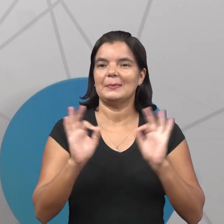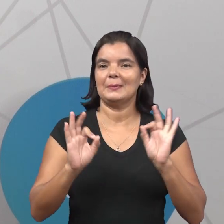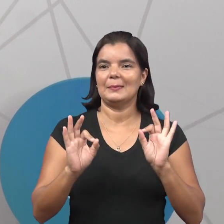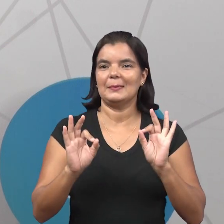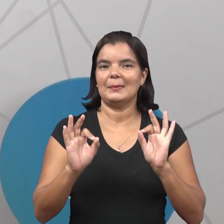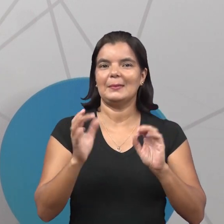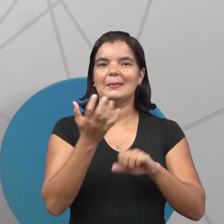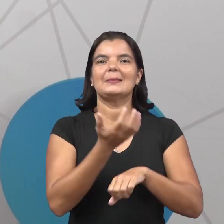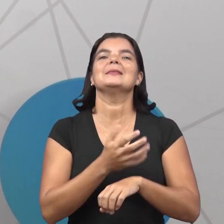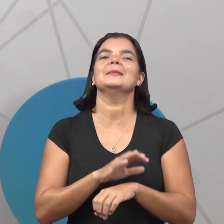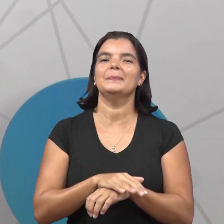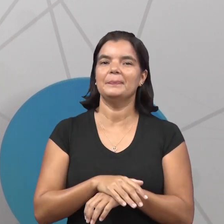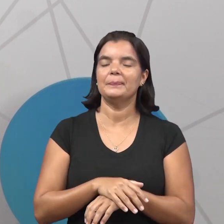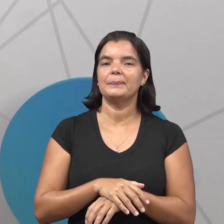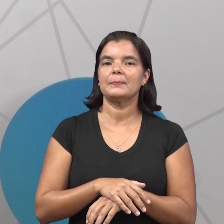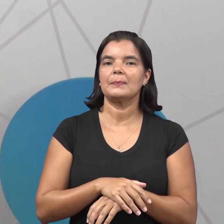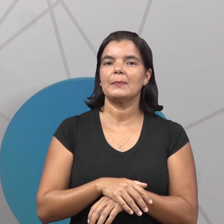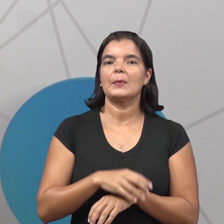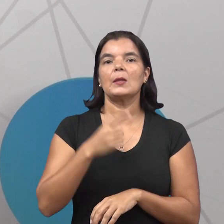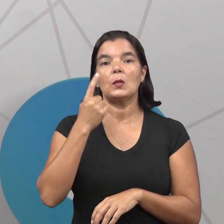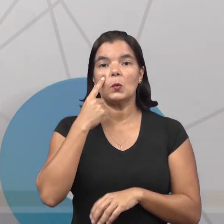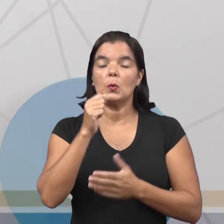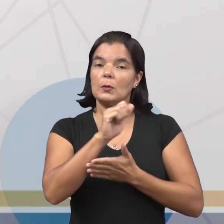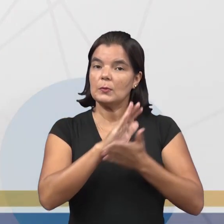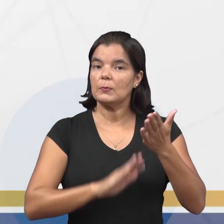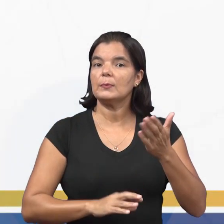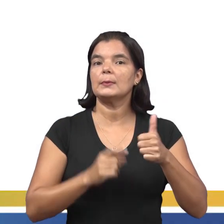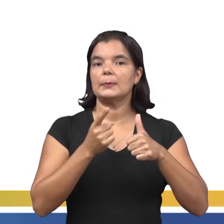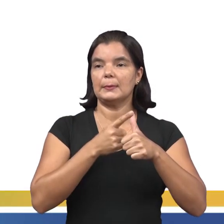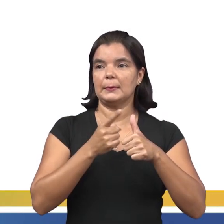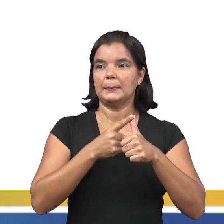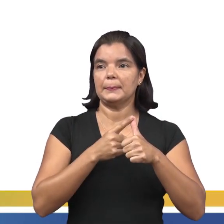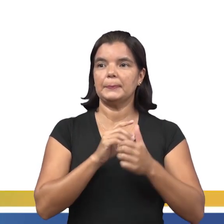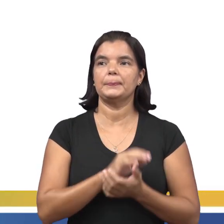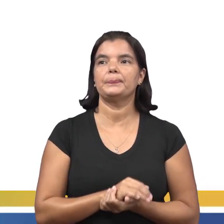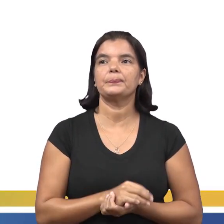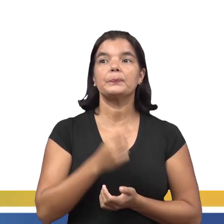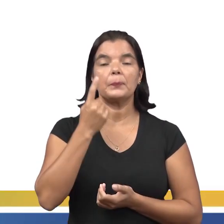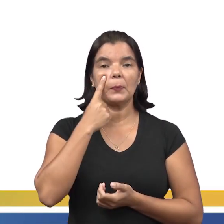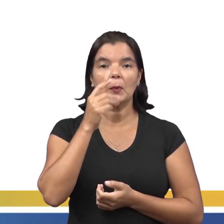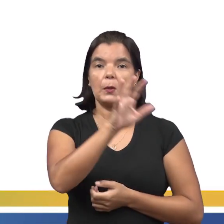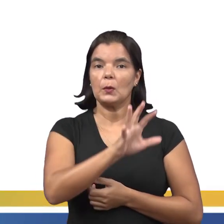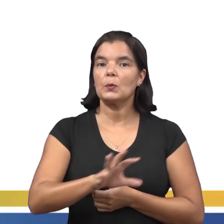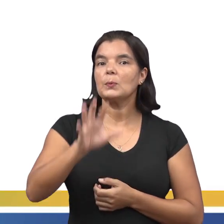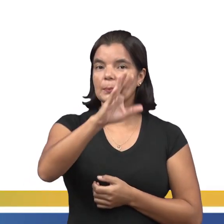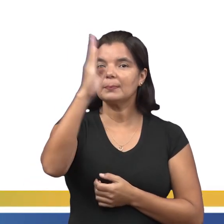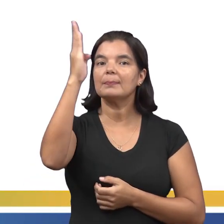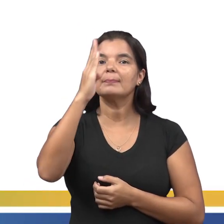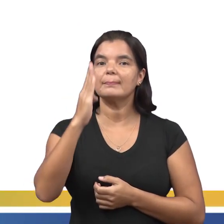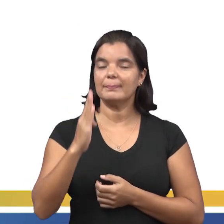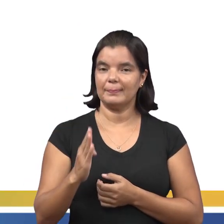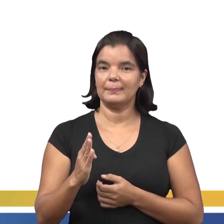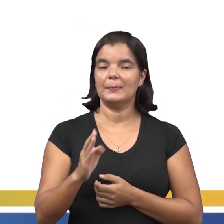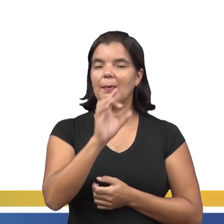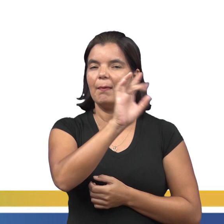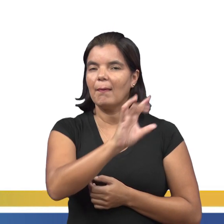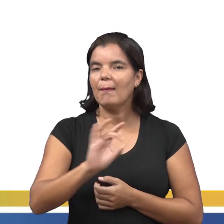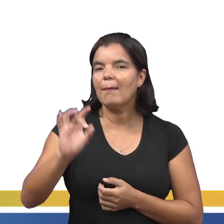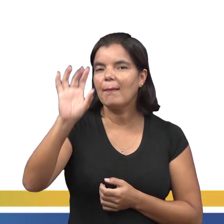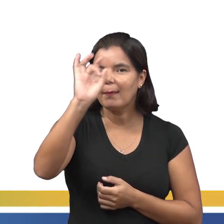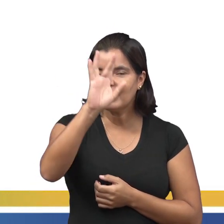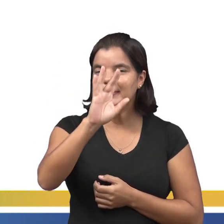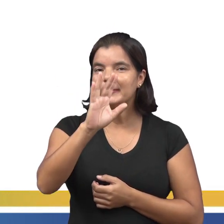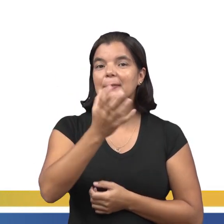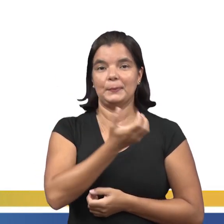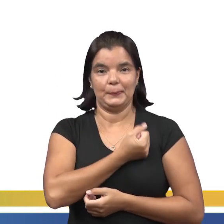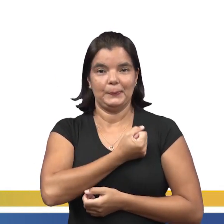regiões. Então, o exercício 1 em tela diz assim, considera as regiões do Brasil, cada região assumiu